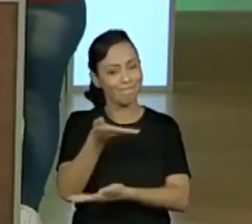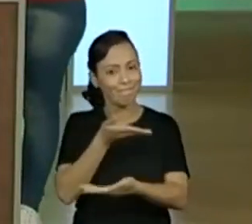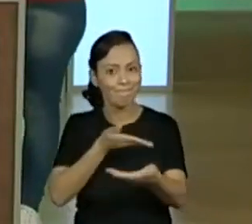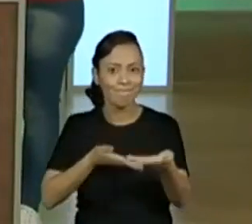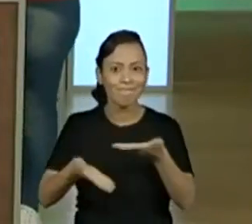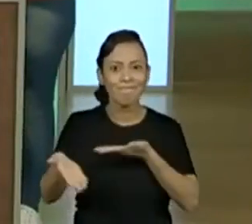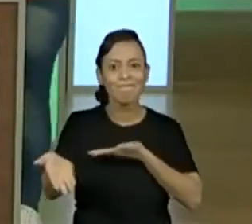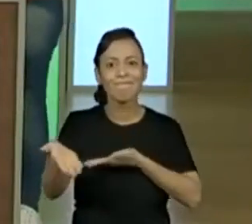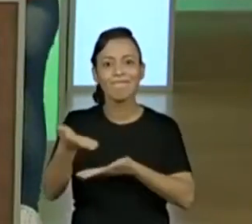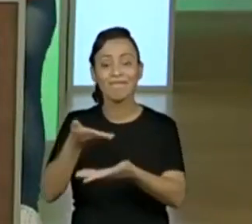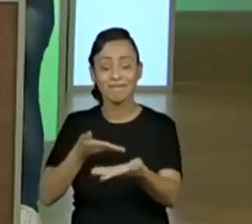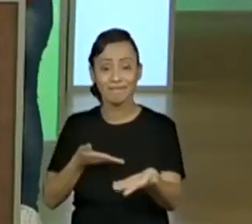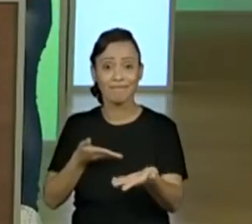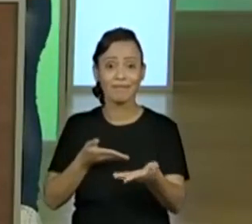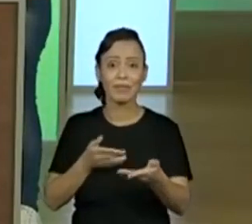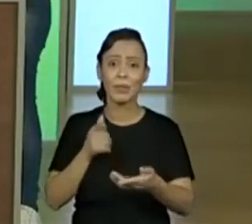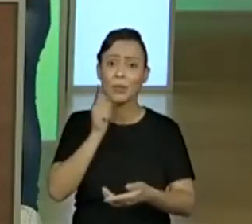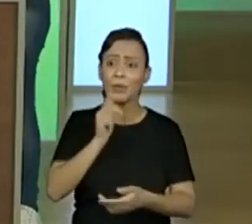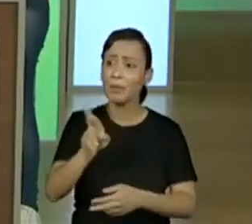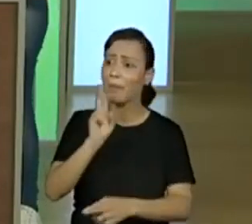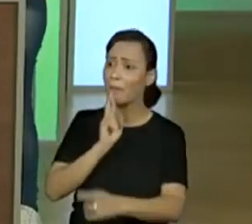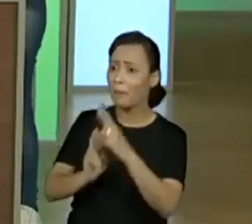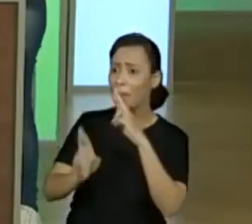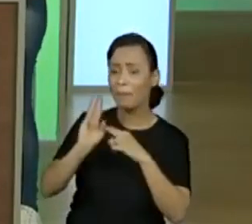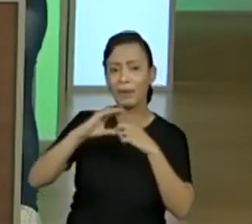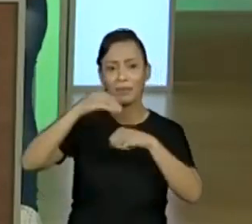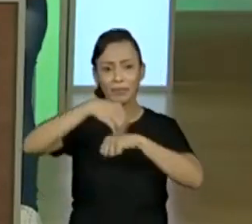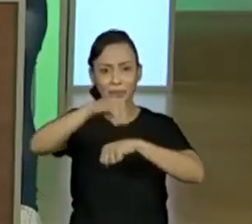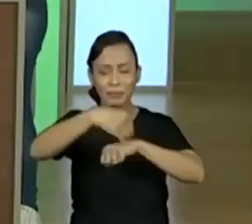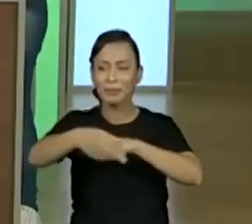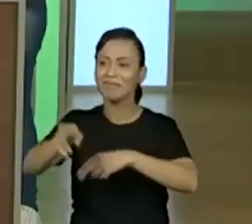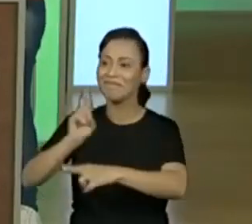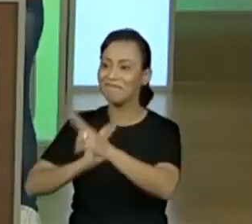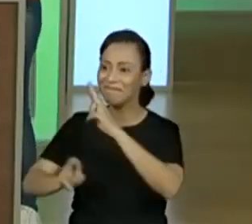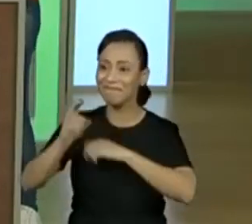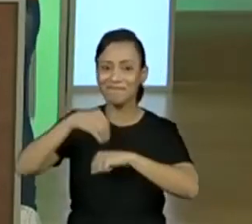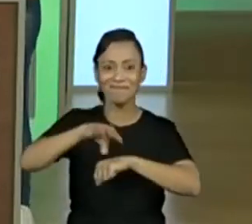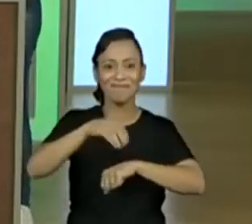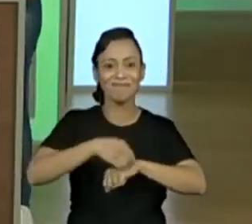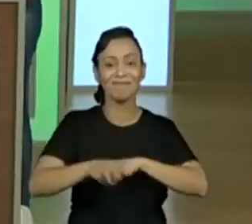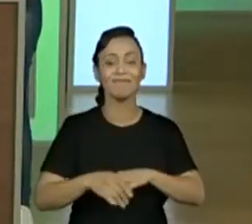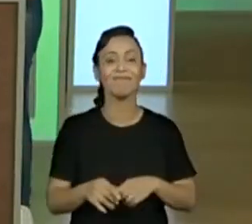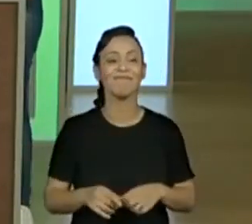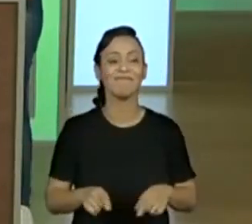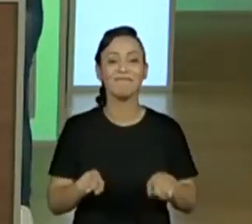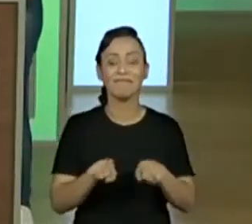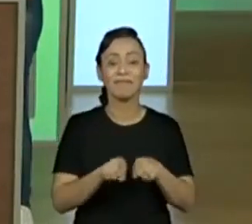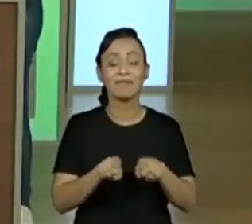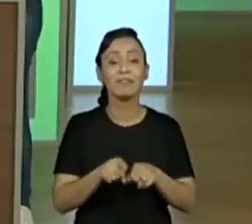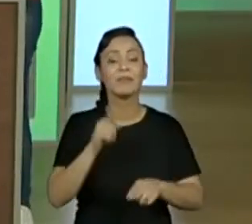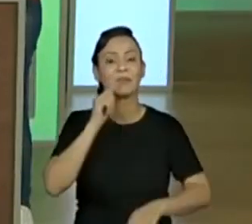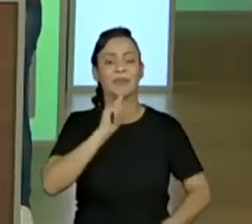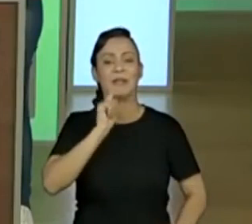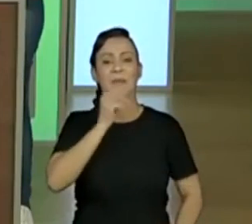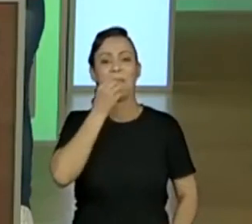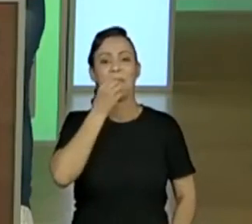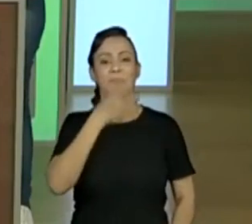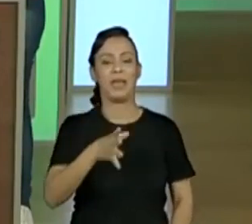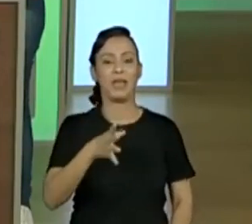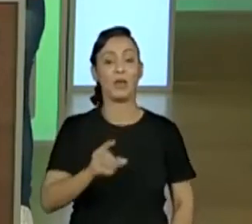que têm uma certa, acha desafiadora a contagem, associar os números, as quantidades. É importante